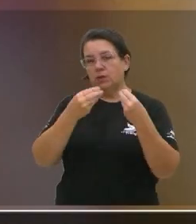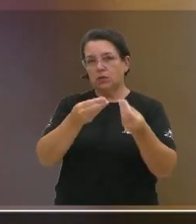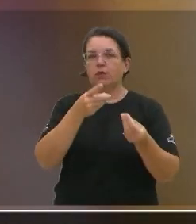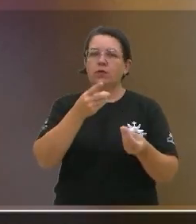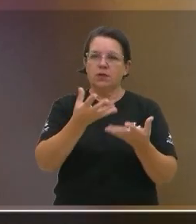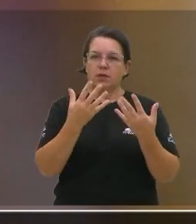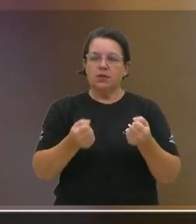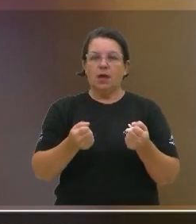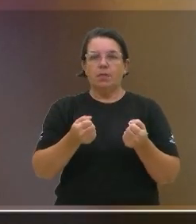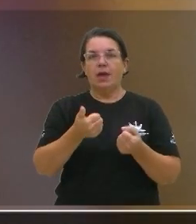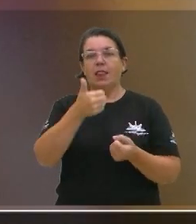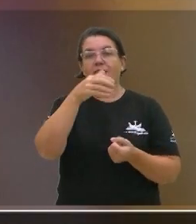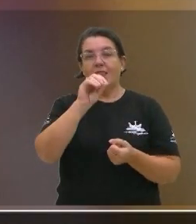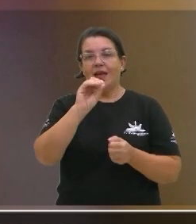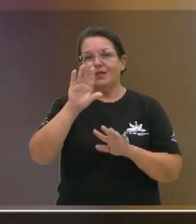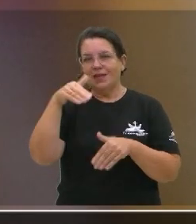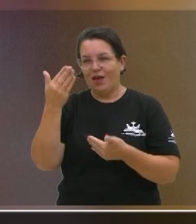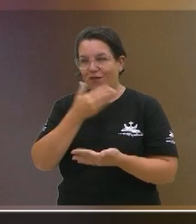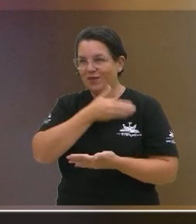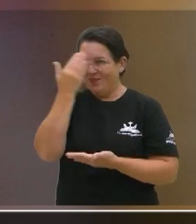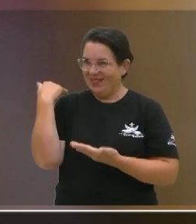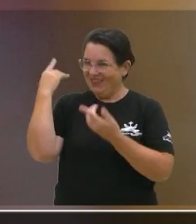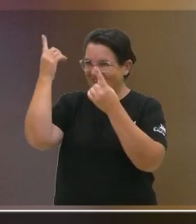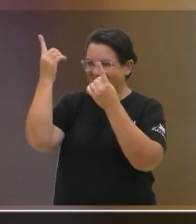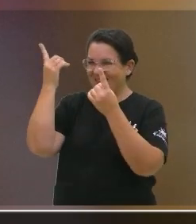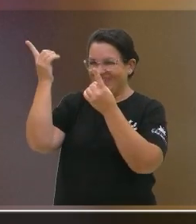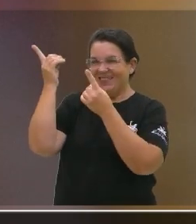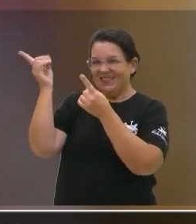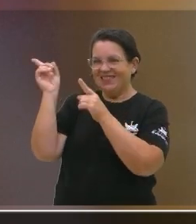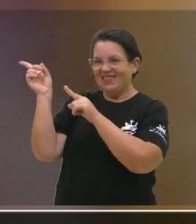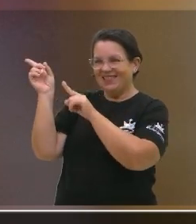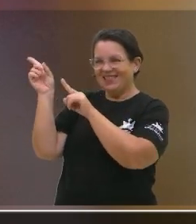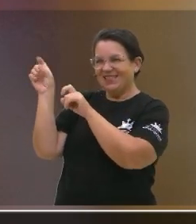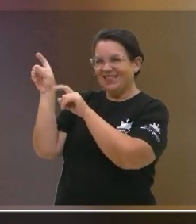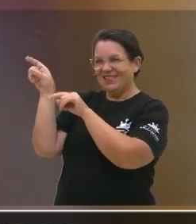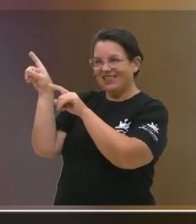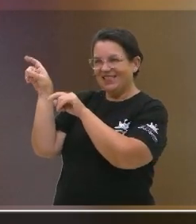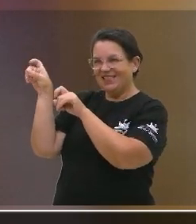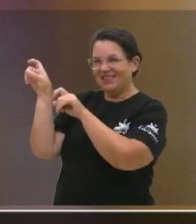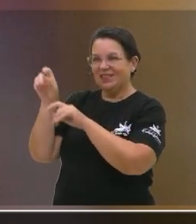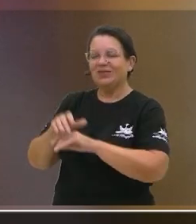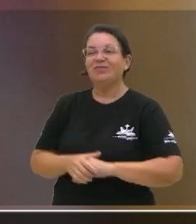você recebe essa linda dezena de São José dormindo e intercedendo.